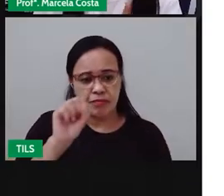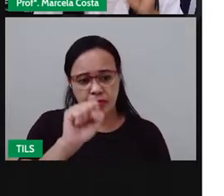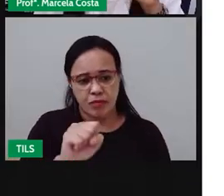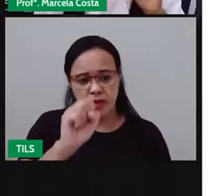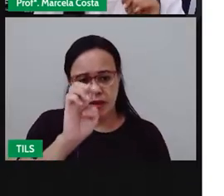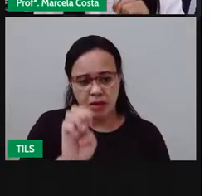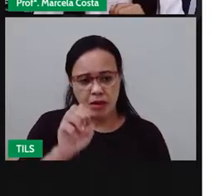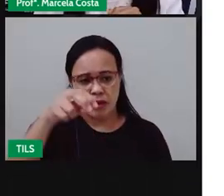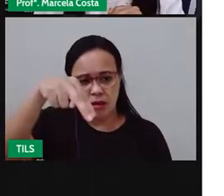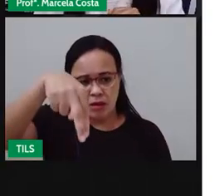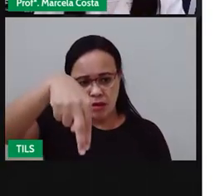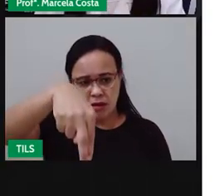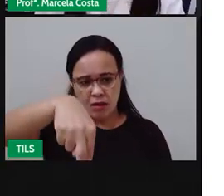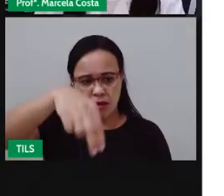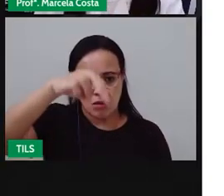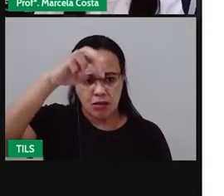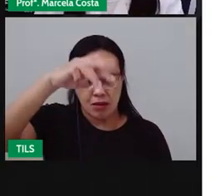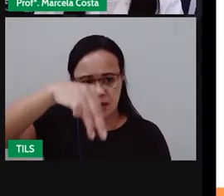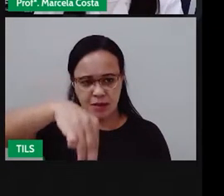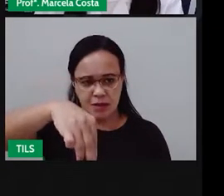o outro clima.